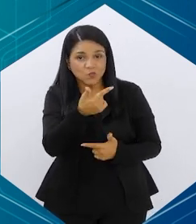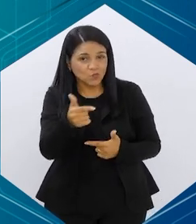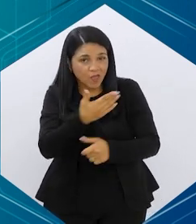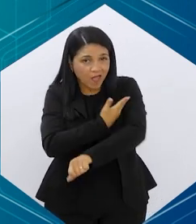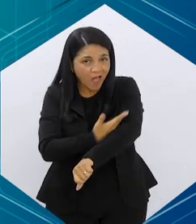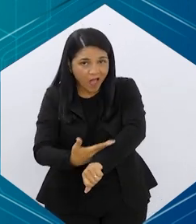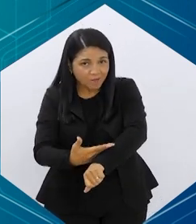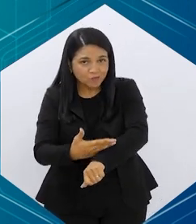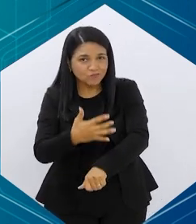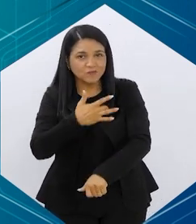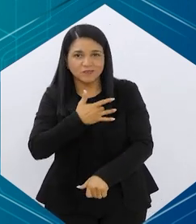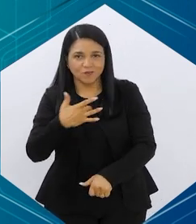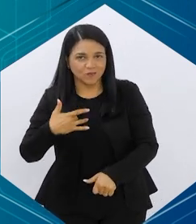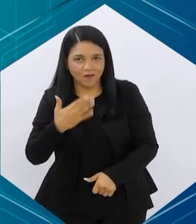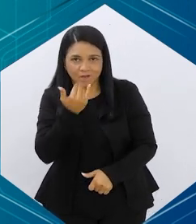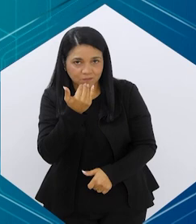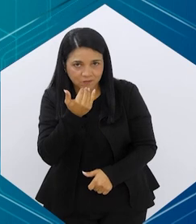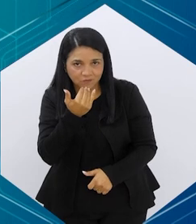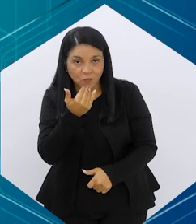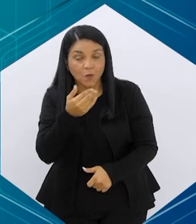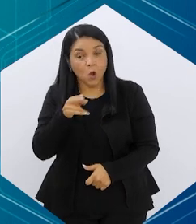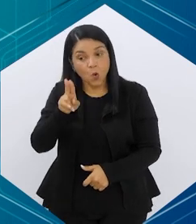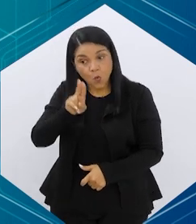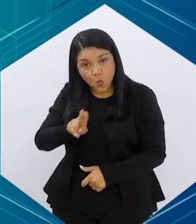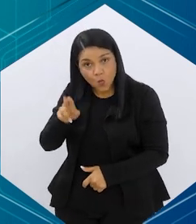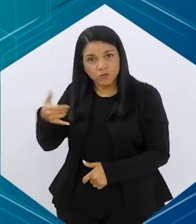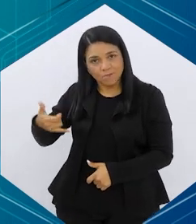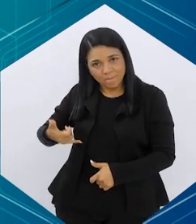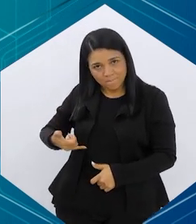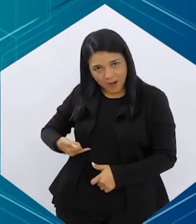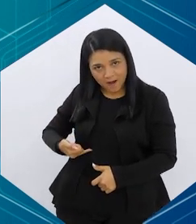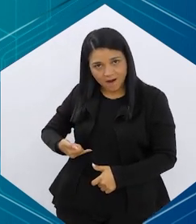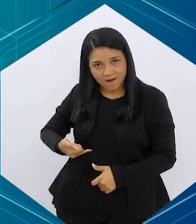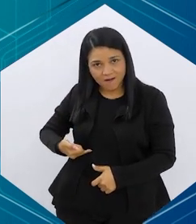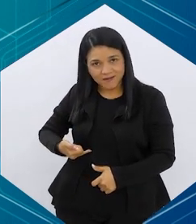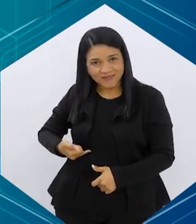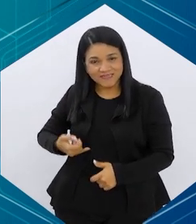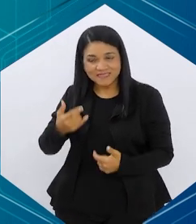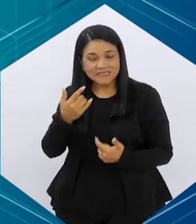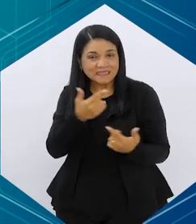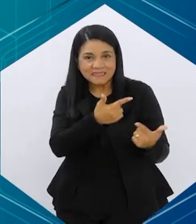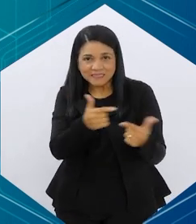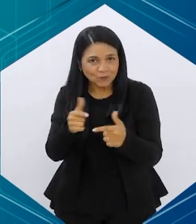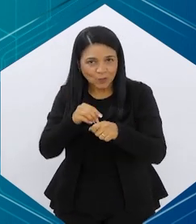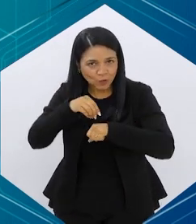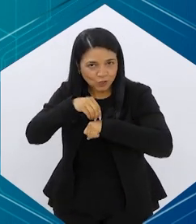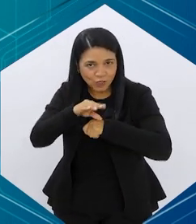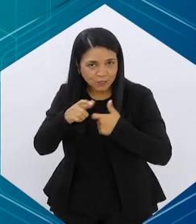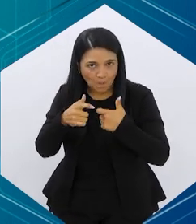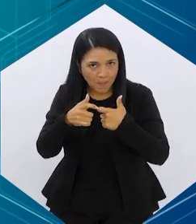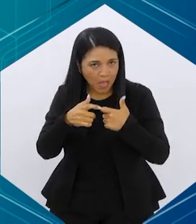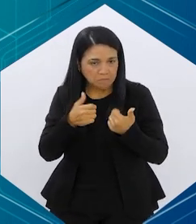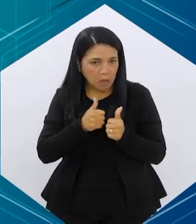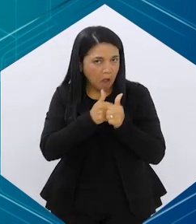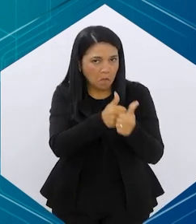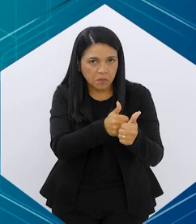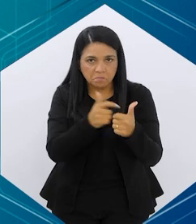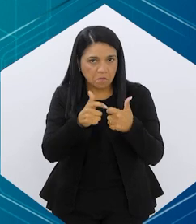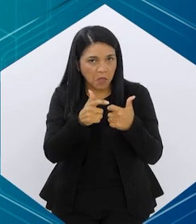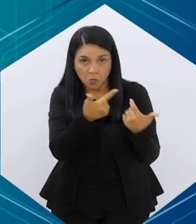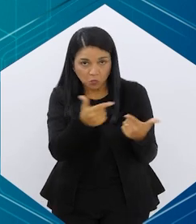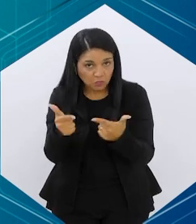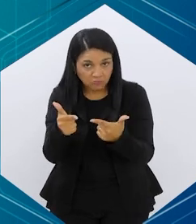não tem hábitos alimentares saudáveis e fazem uso do medicamento, principalmente sem indicação médica, sem acompanhamento